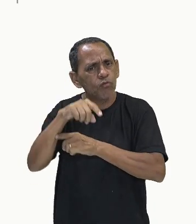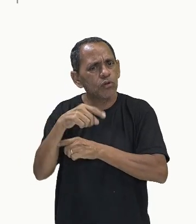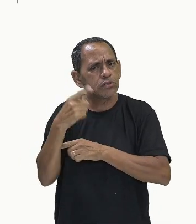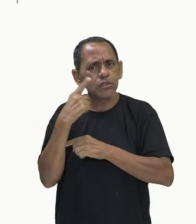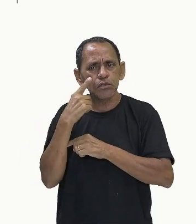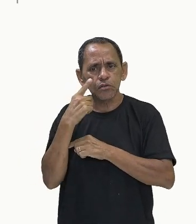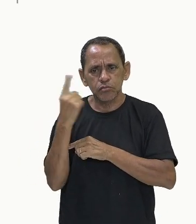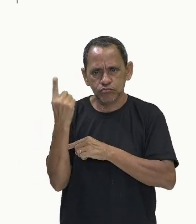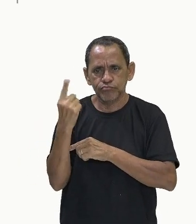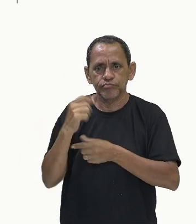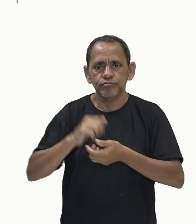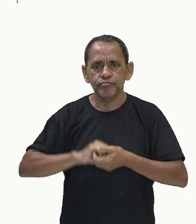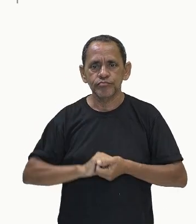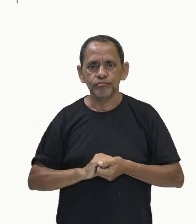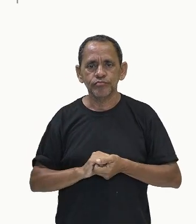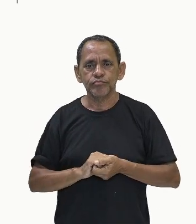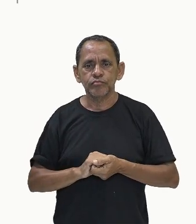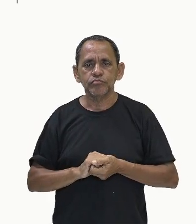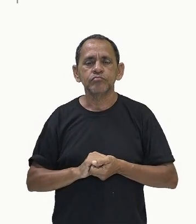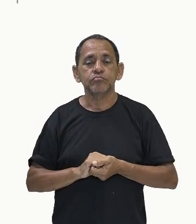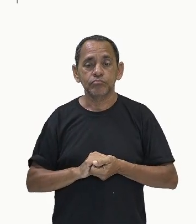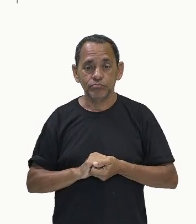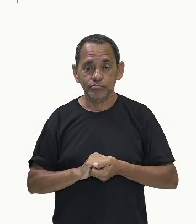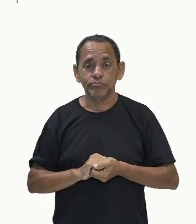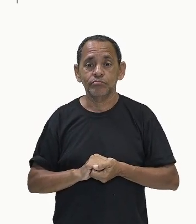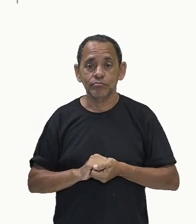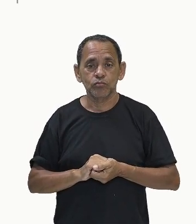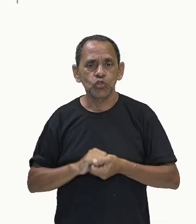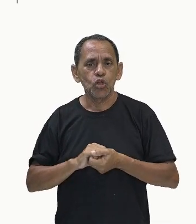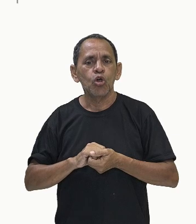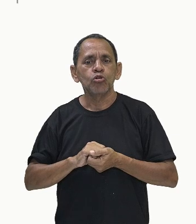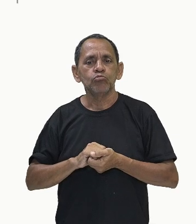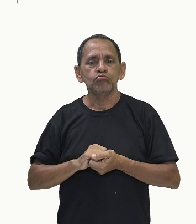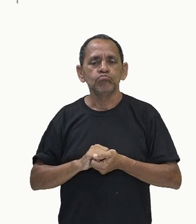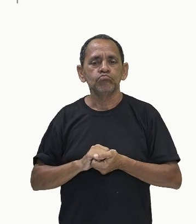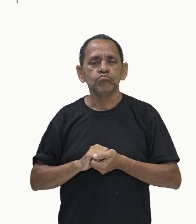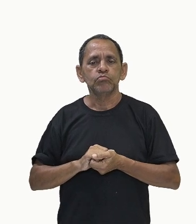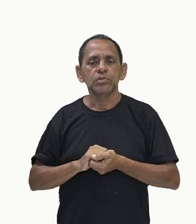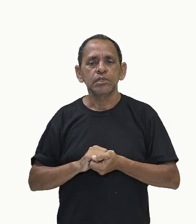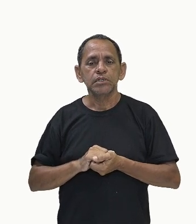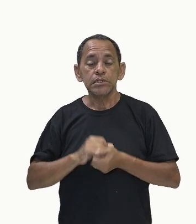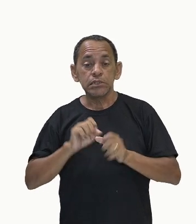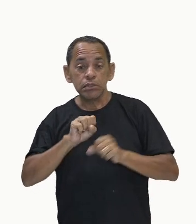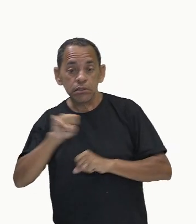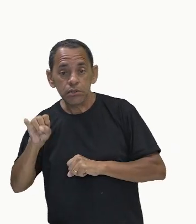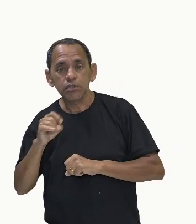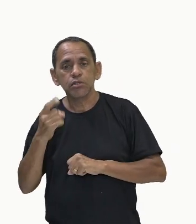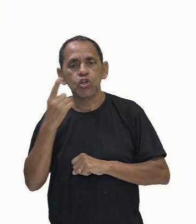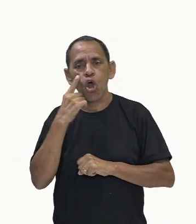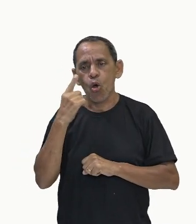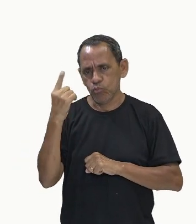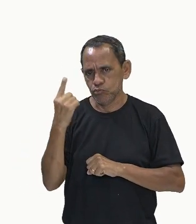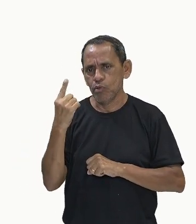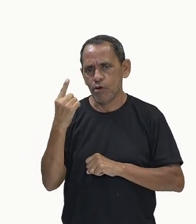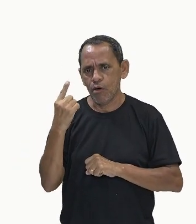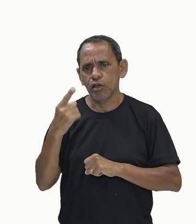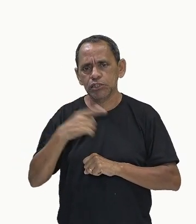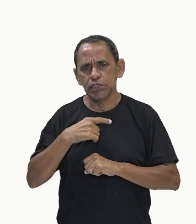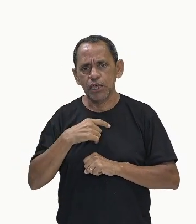observando nesse esquema didático do corpo humano. Se vocês observarem, tem muitos fios